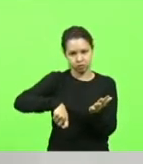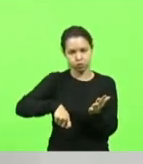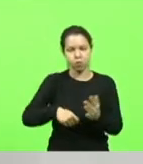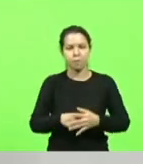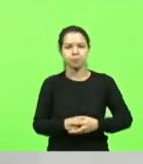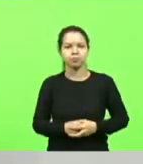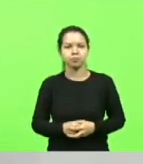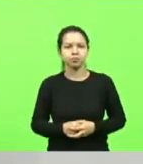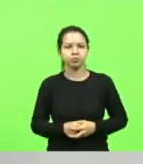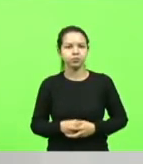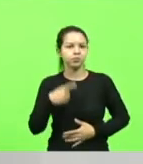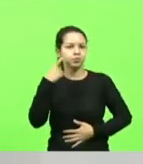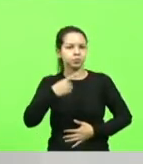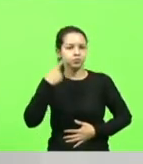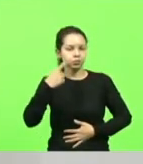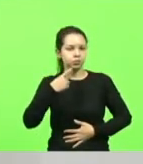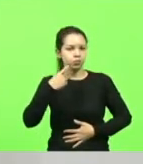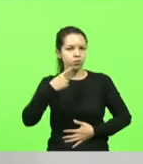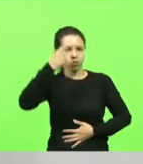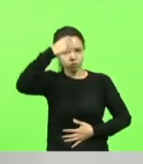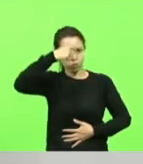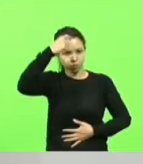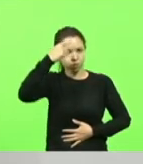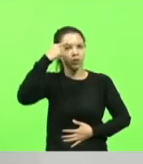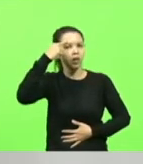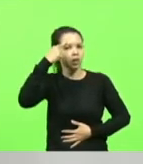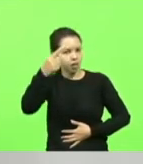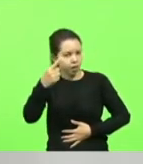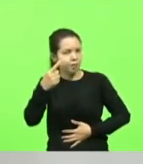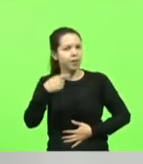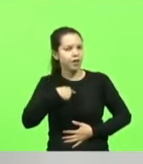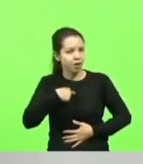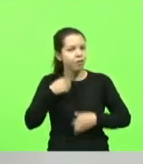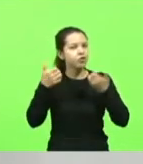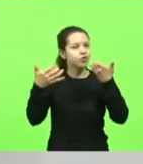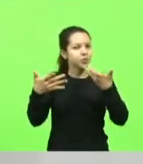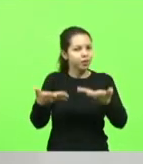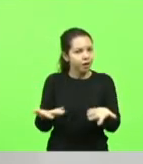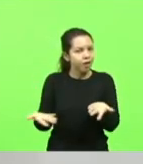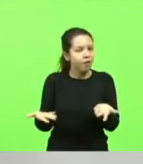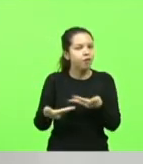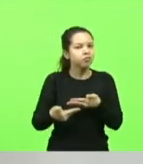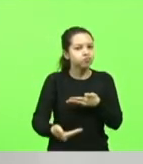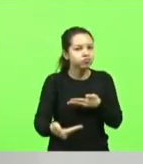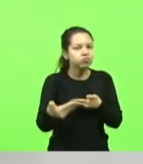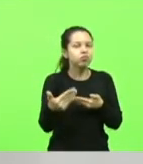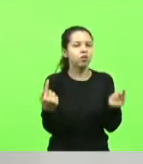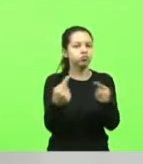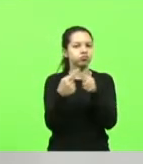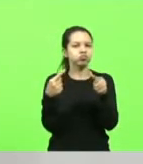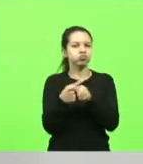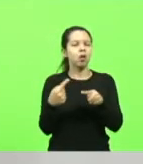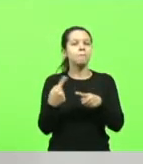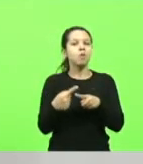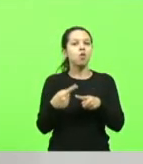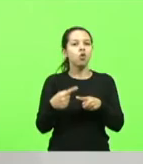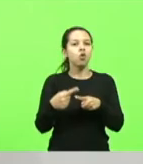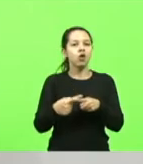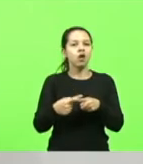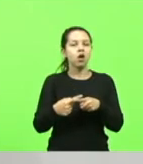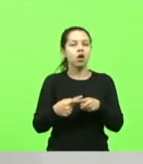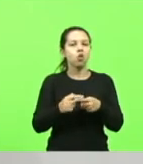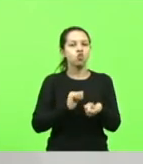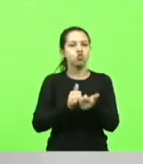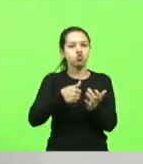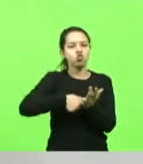O deputado Maurício vai lembrar bem do que eu vou falar agora, das contravenções. Por que o jogo do bicho é uma contravenção? Por